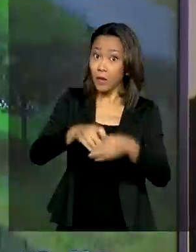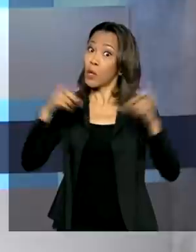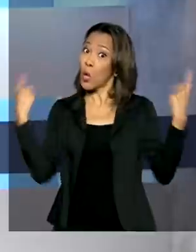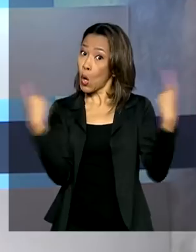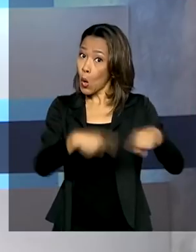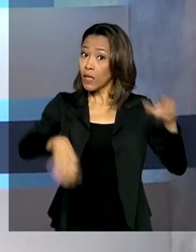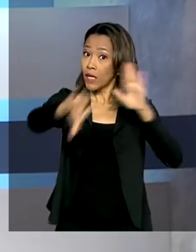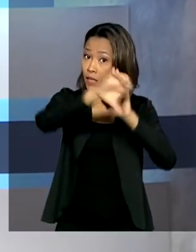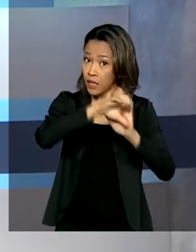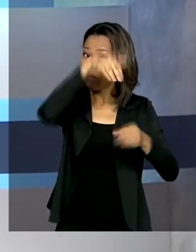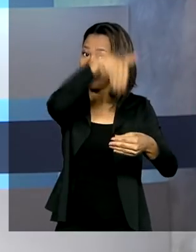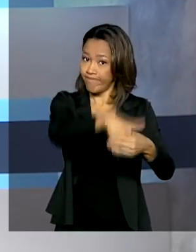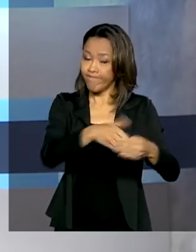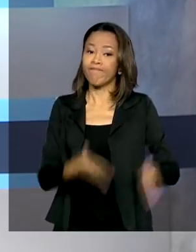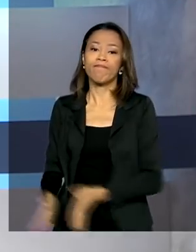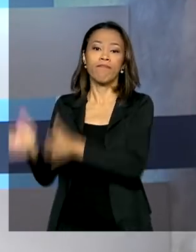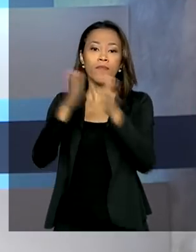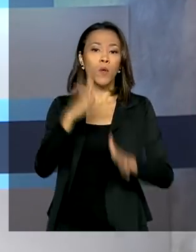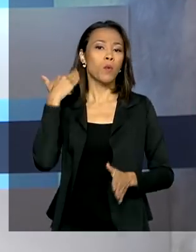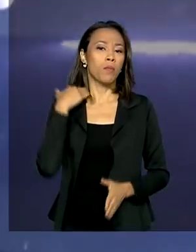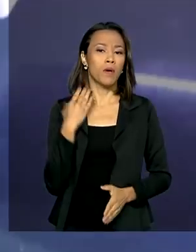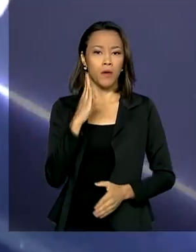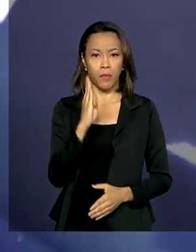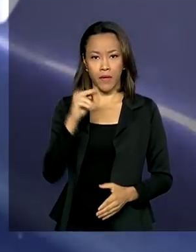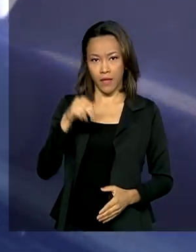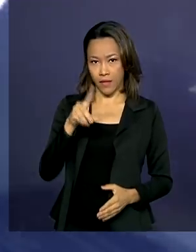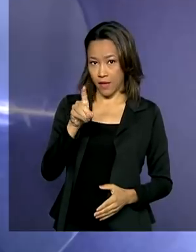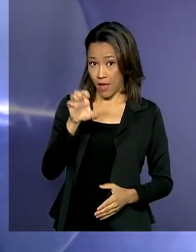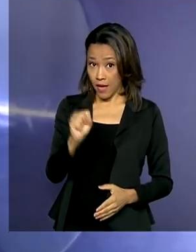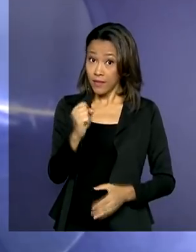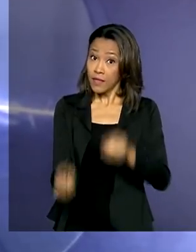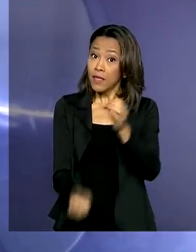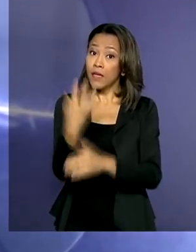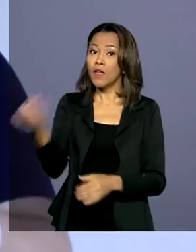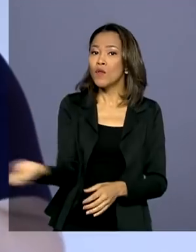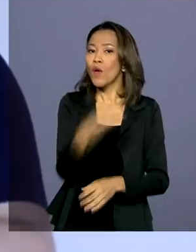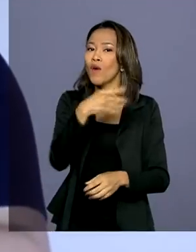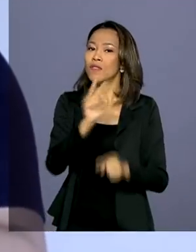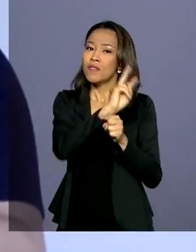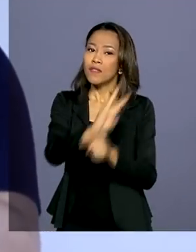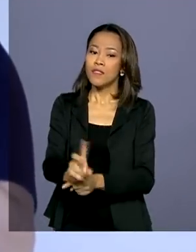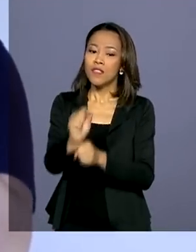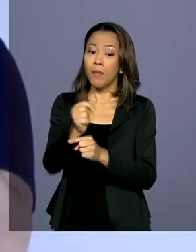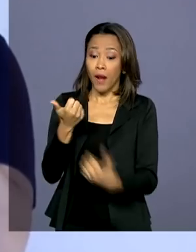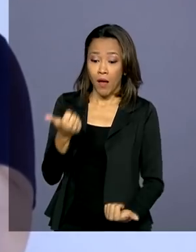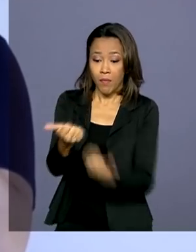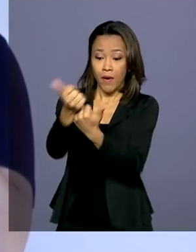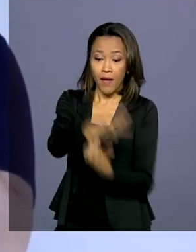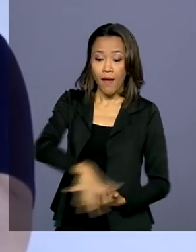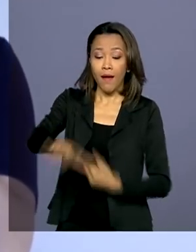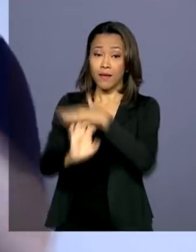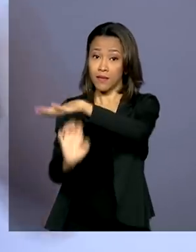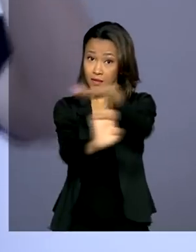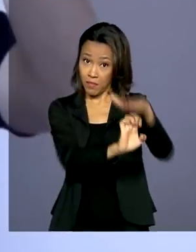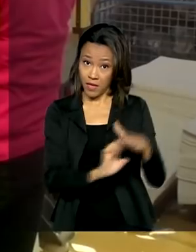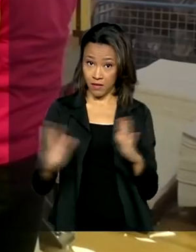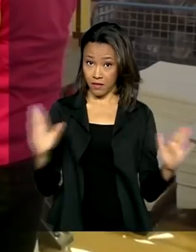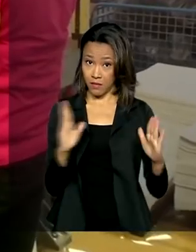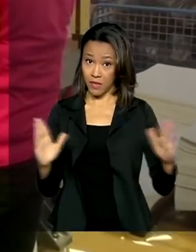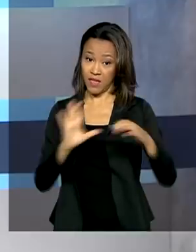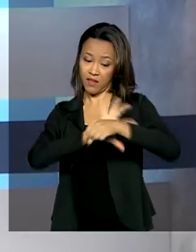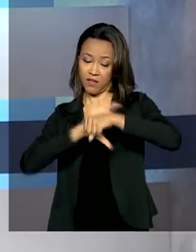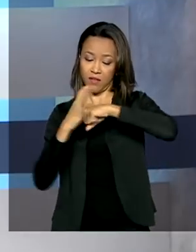eleitorais. BNDES cria novos programas e linhas de crédito para ajudar empresas no enfrentamento da Covid